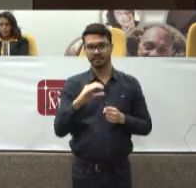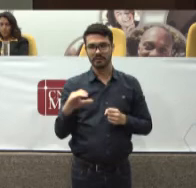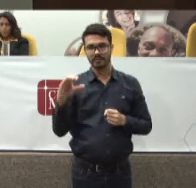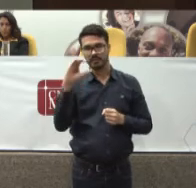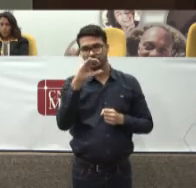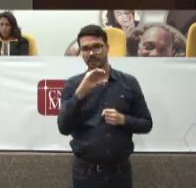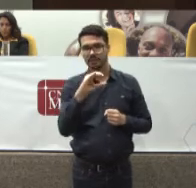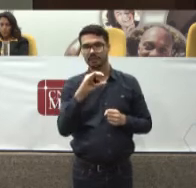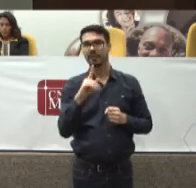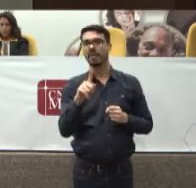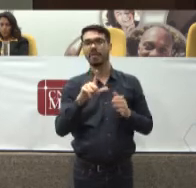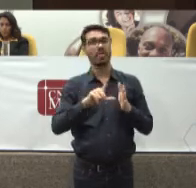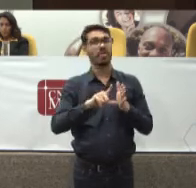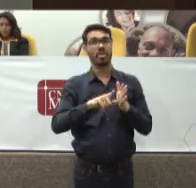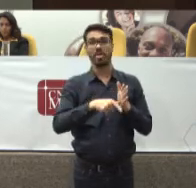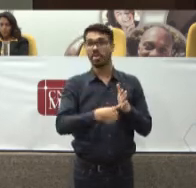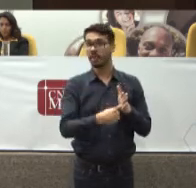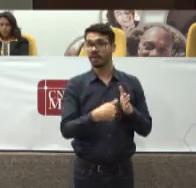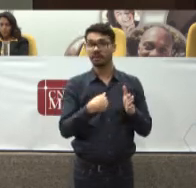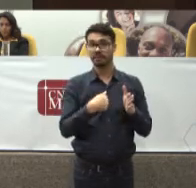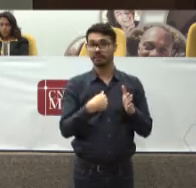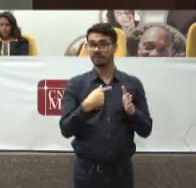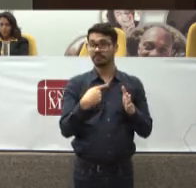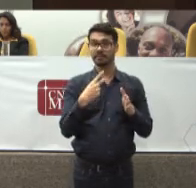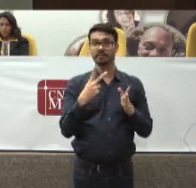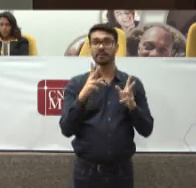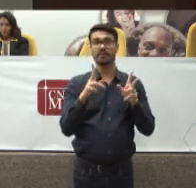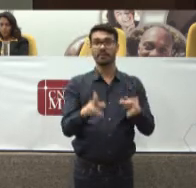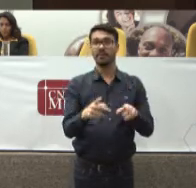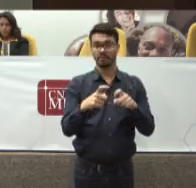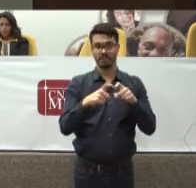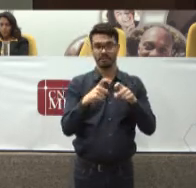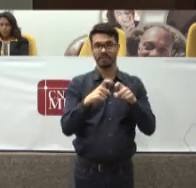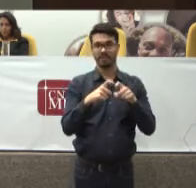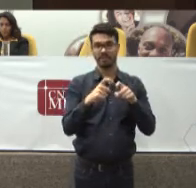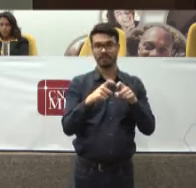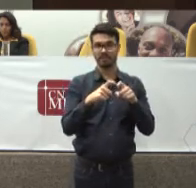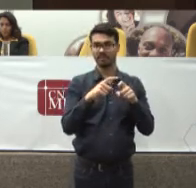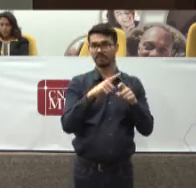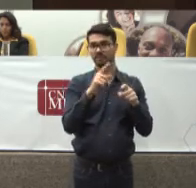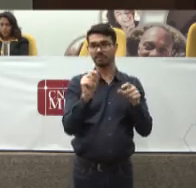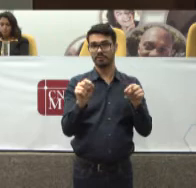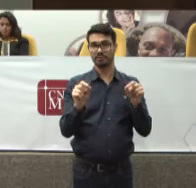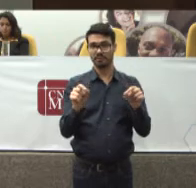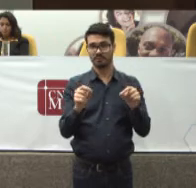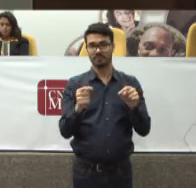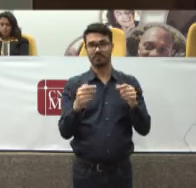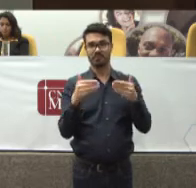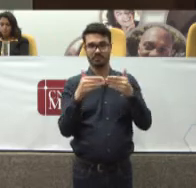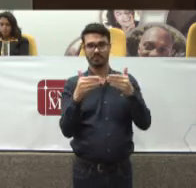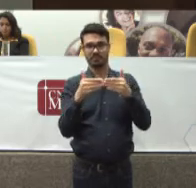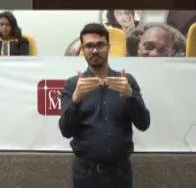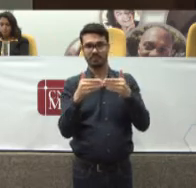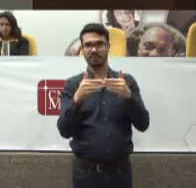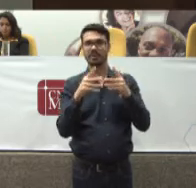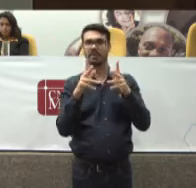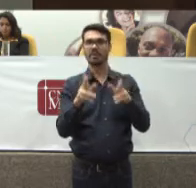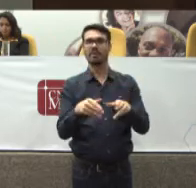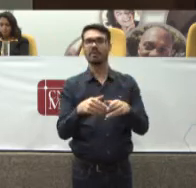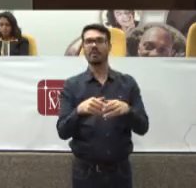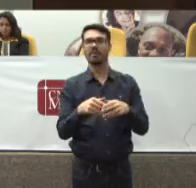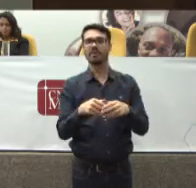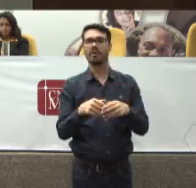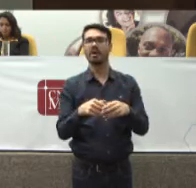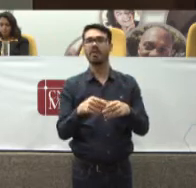tão desatualizado Quanto aqueles médicos Que atuavam Fundados E aplicavam Sangrias Nos seus pacientes